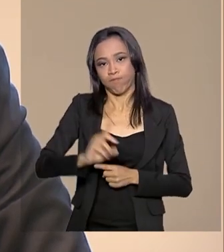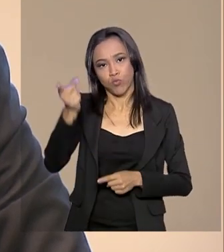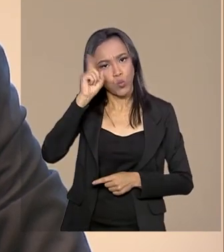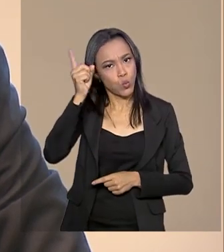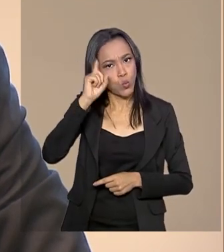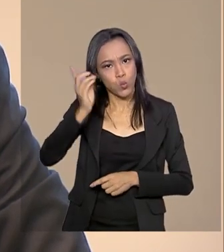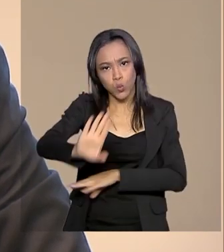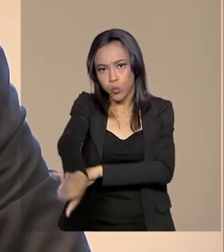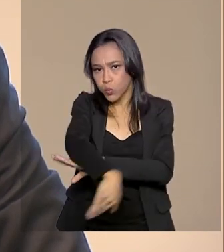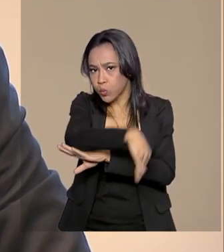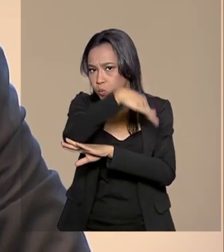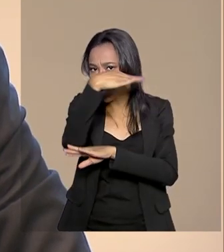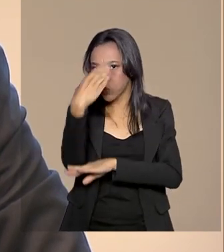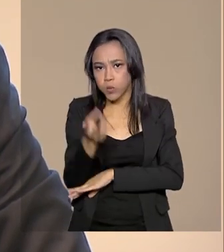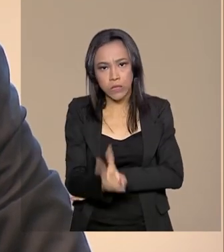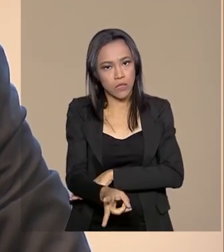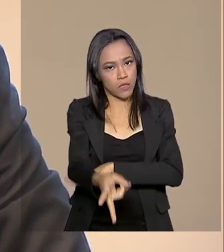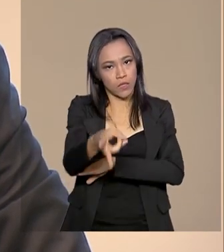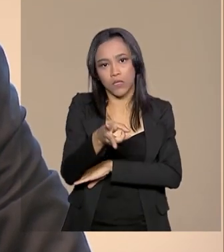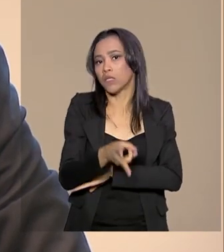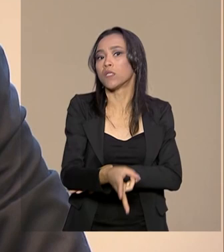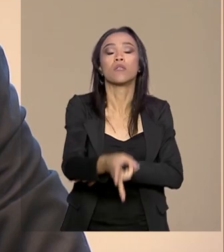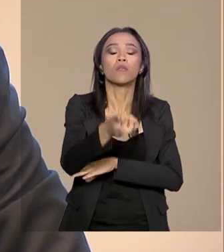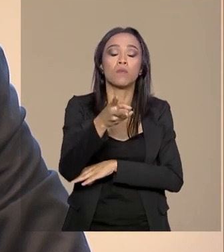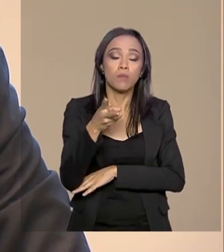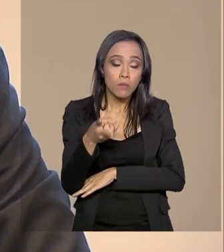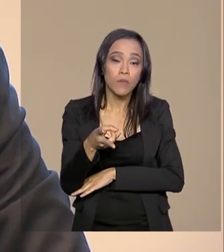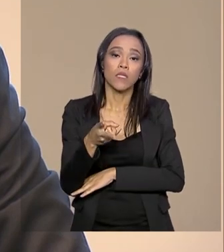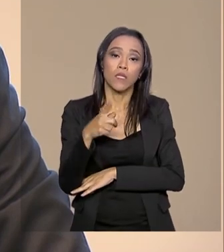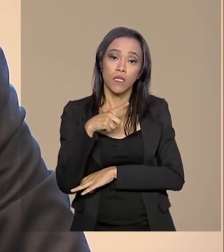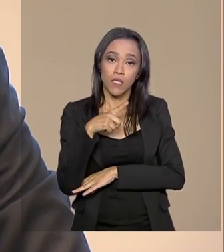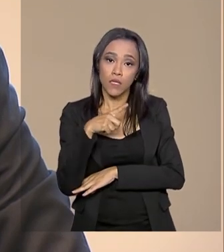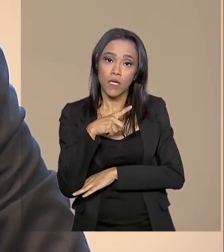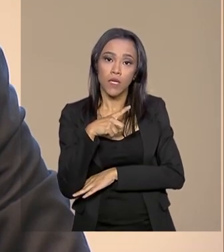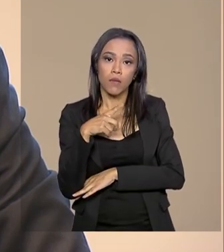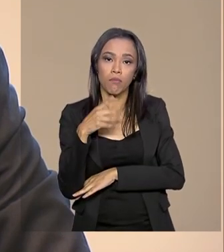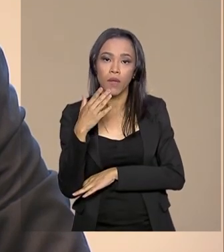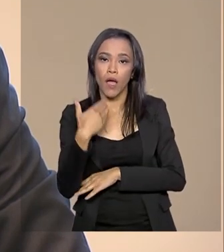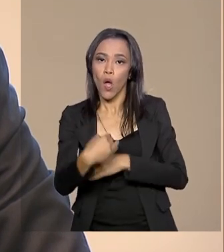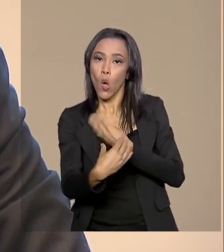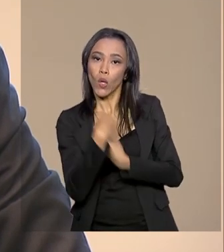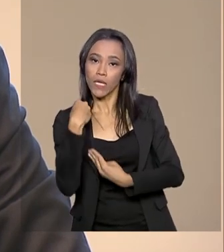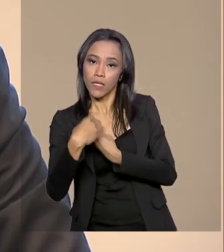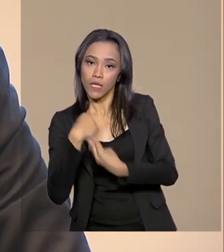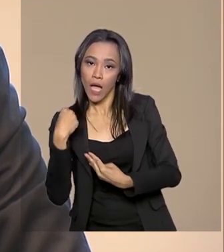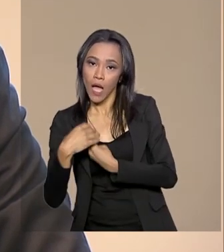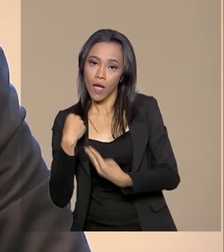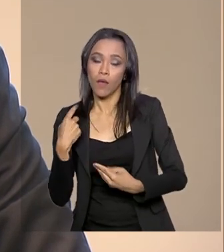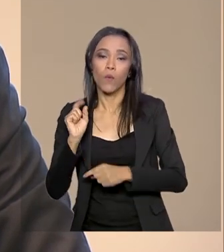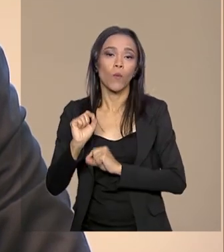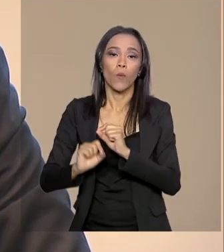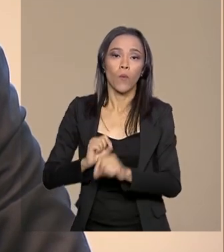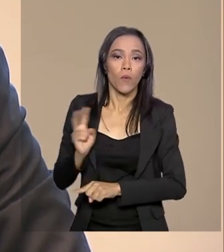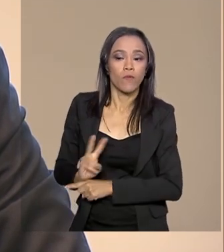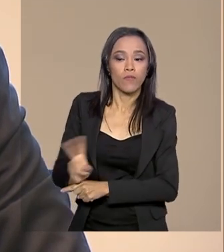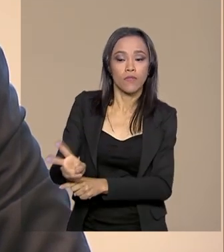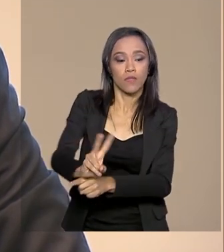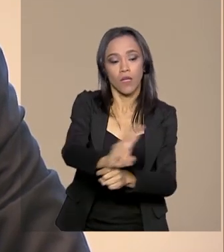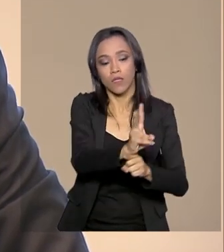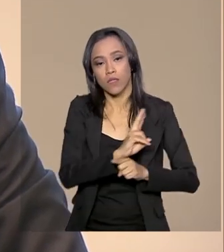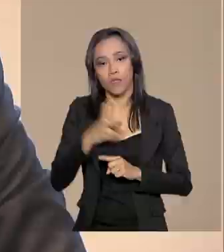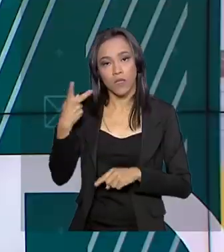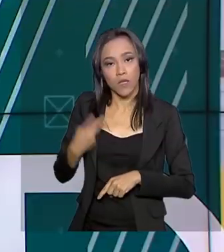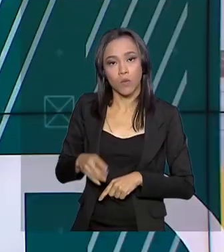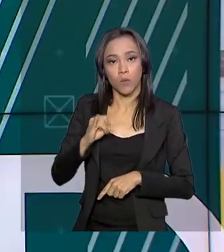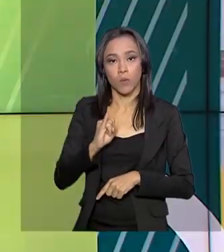com alertas diários que pautem, que orientem a fiscalização do IBAMA contra o desmatamento